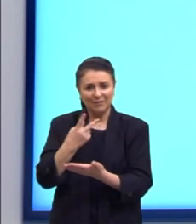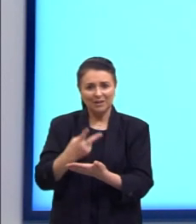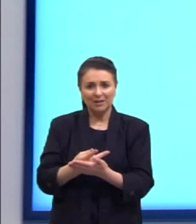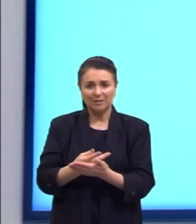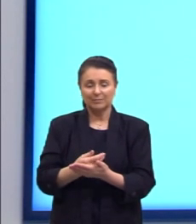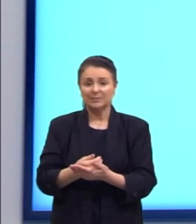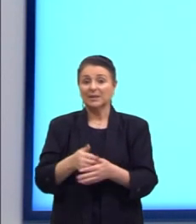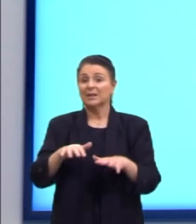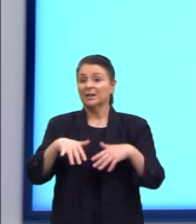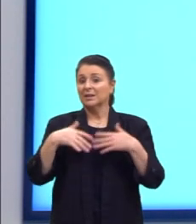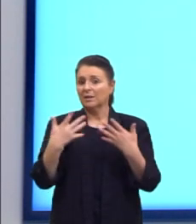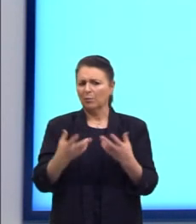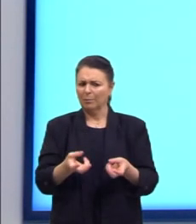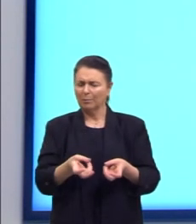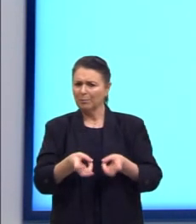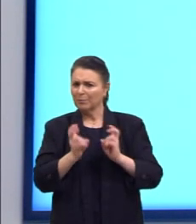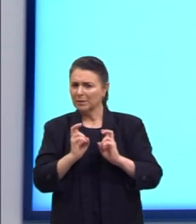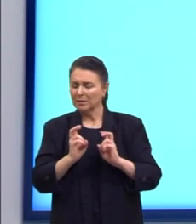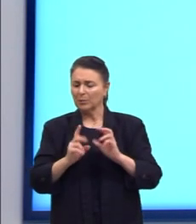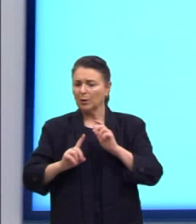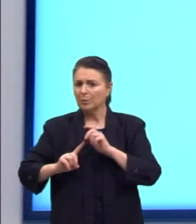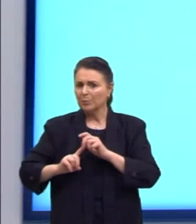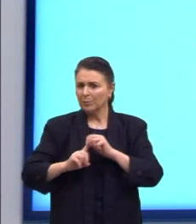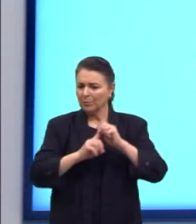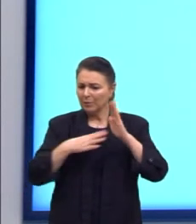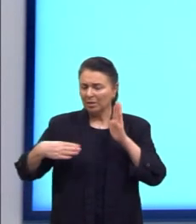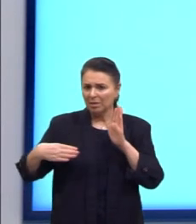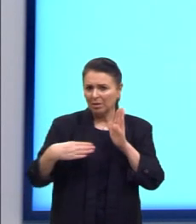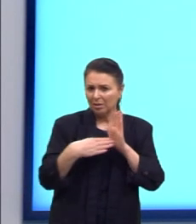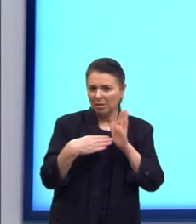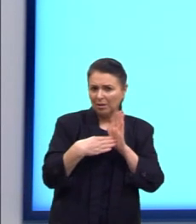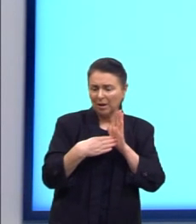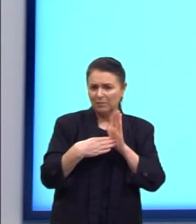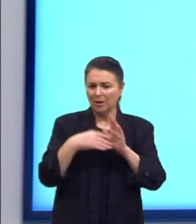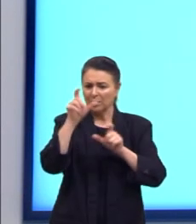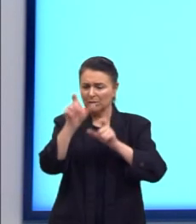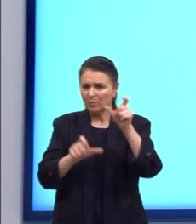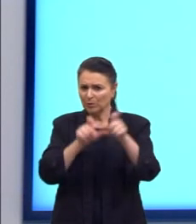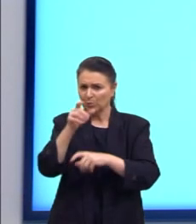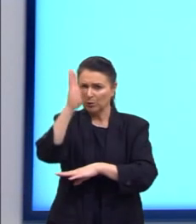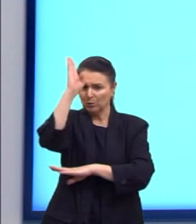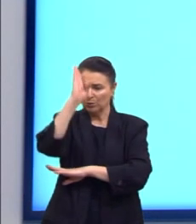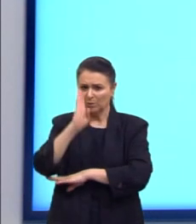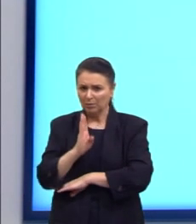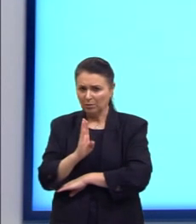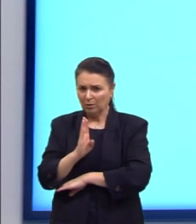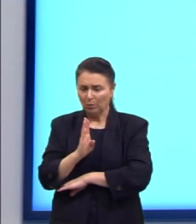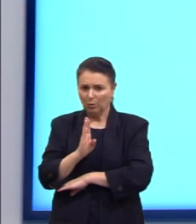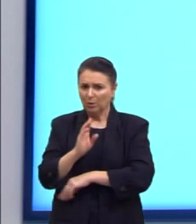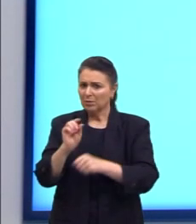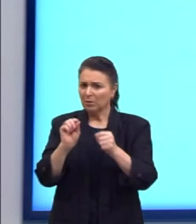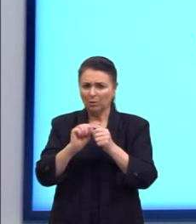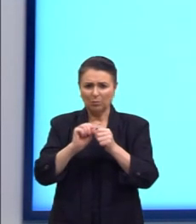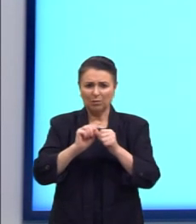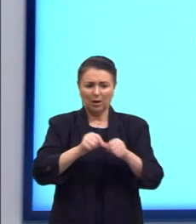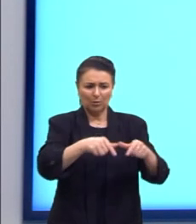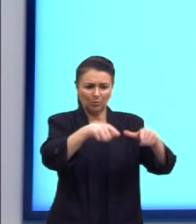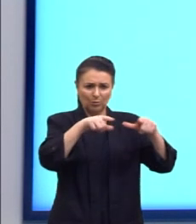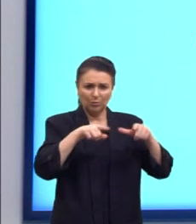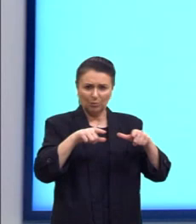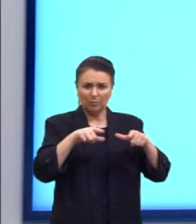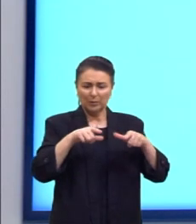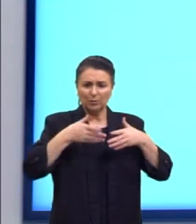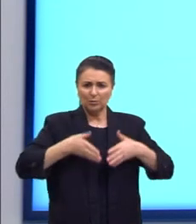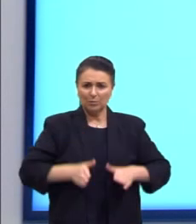ademais, percebe-se que o principal entrave que impede que tantas pessoas no Brasil não se registrem é o perfil da